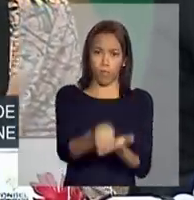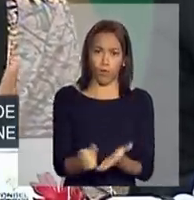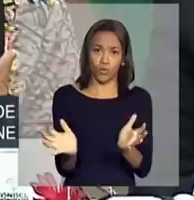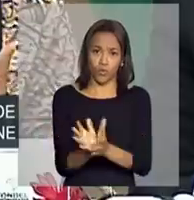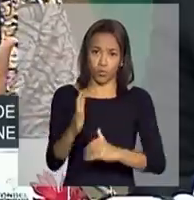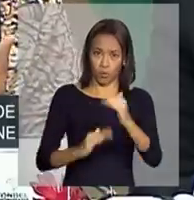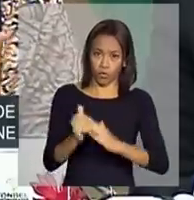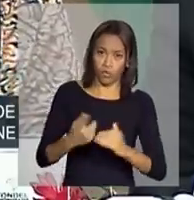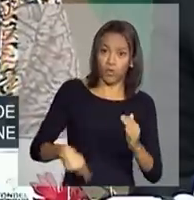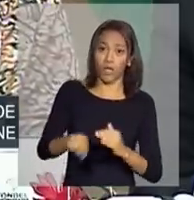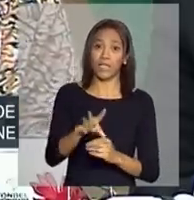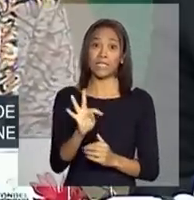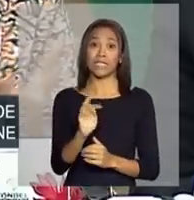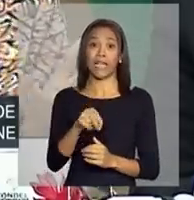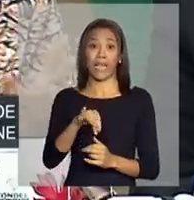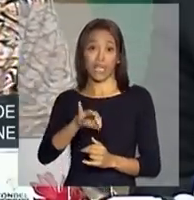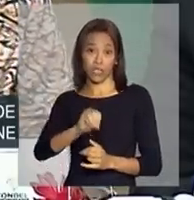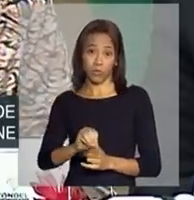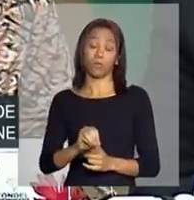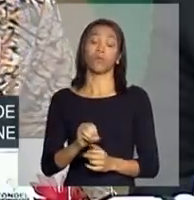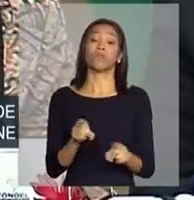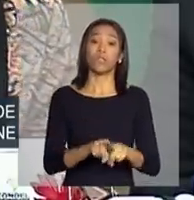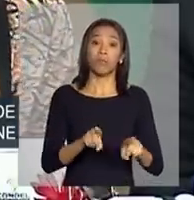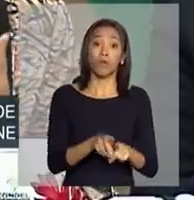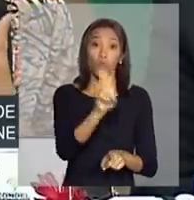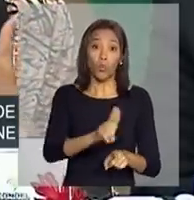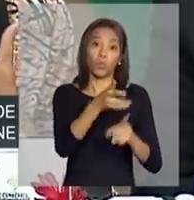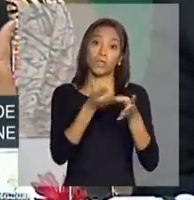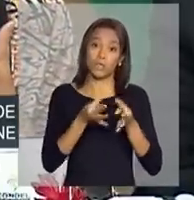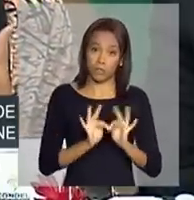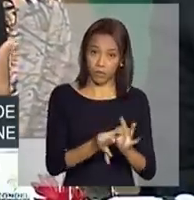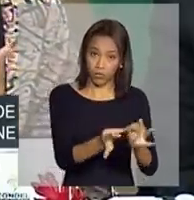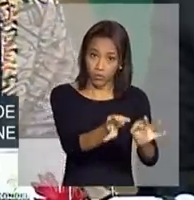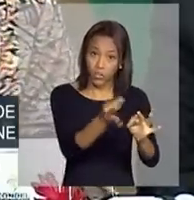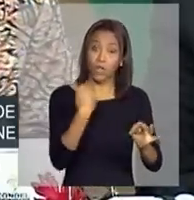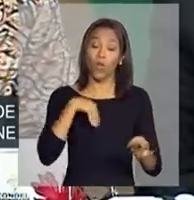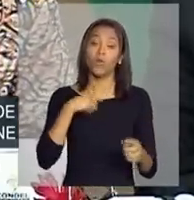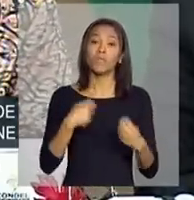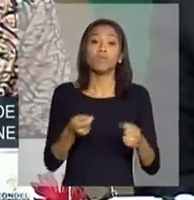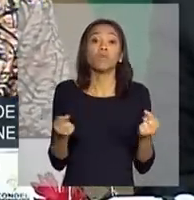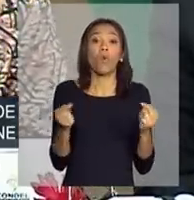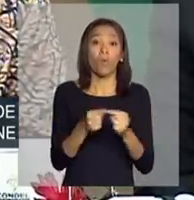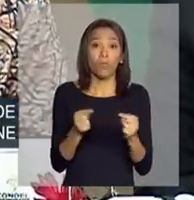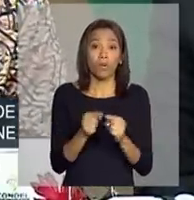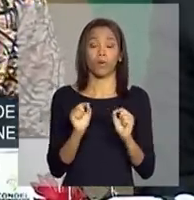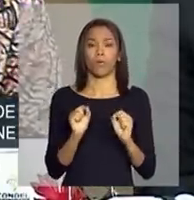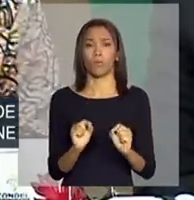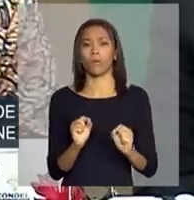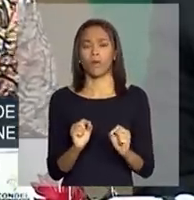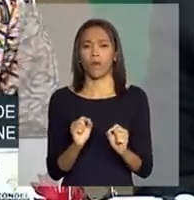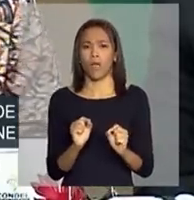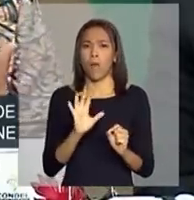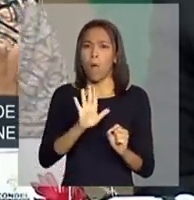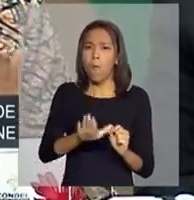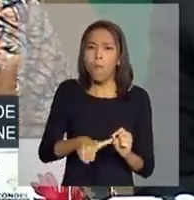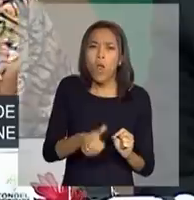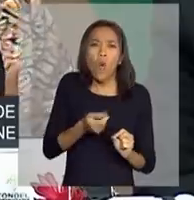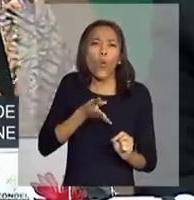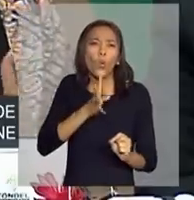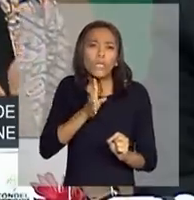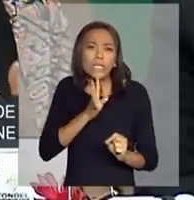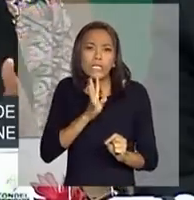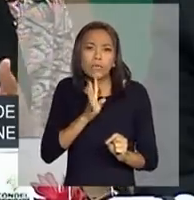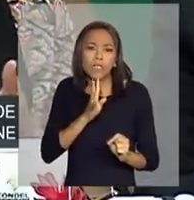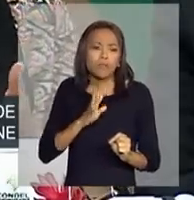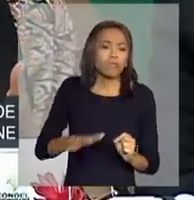difusão de tecnologia, assistência técnica. Nós temos de combinar o melhor conhecimento sobre a